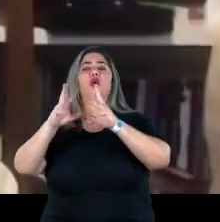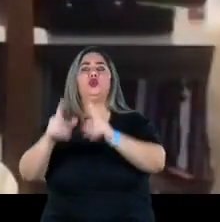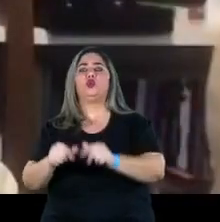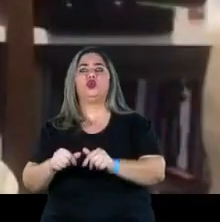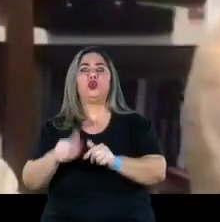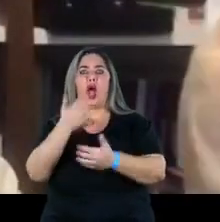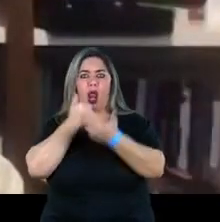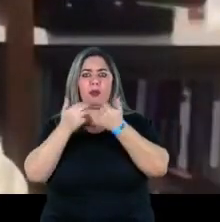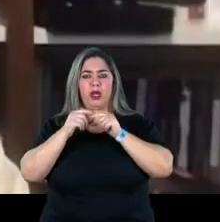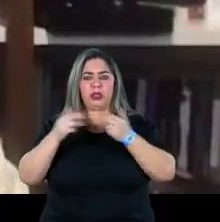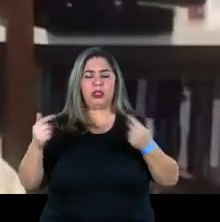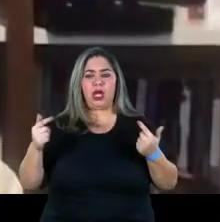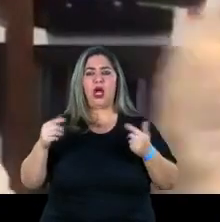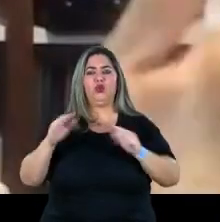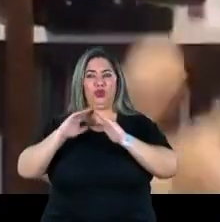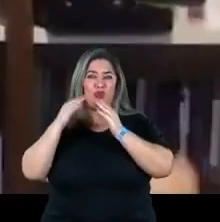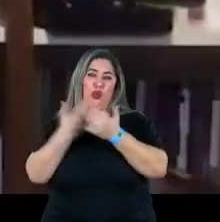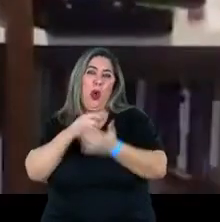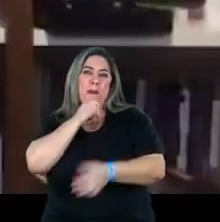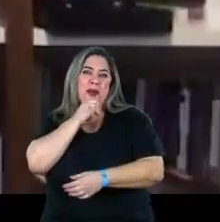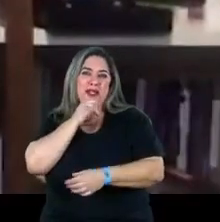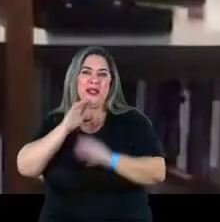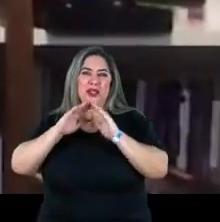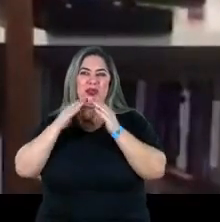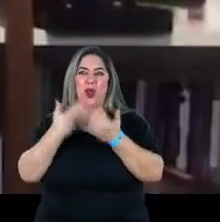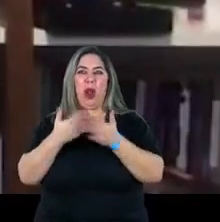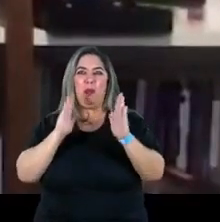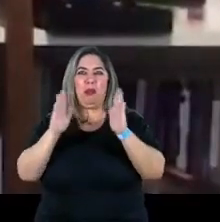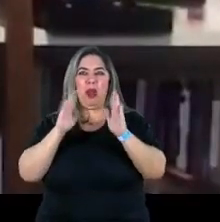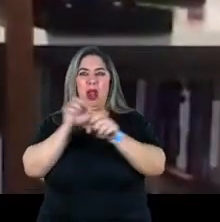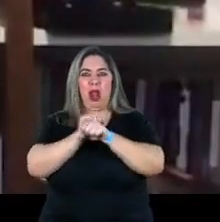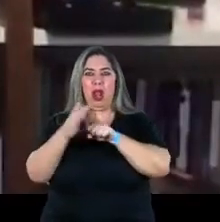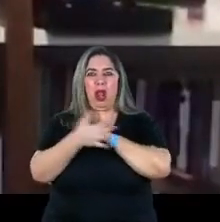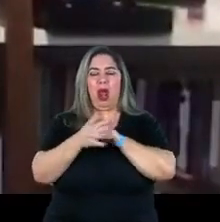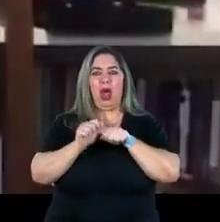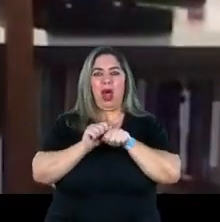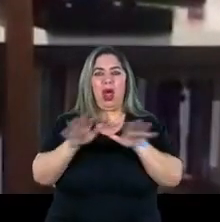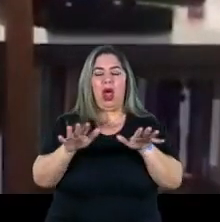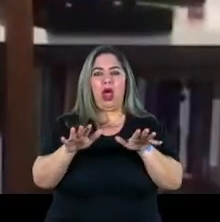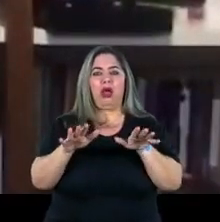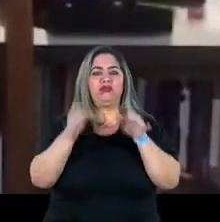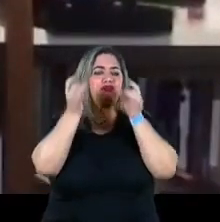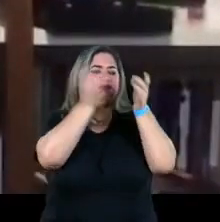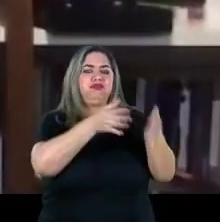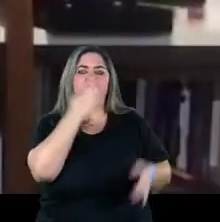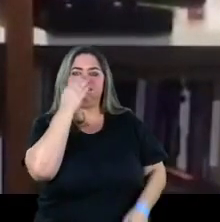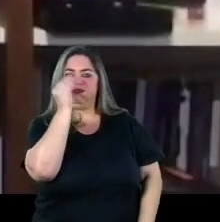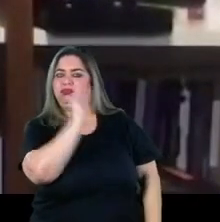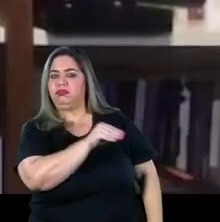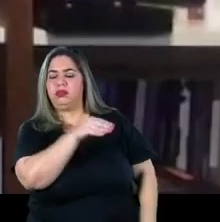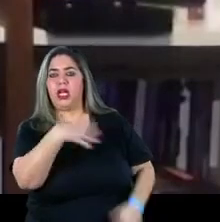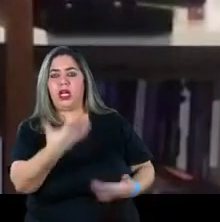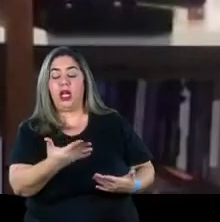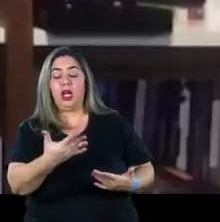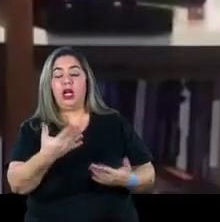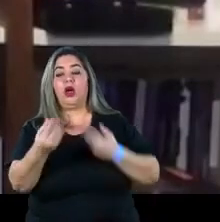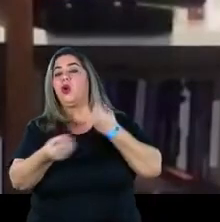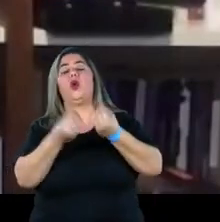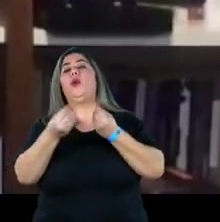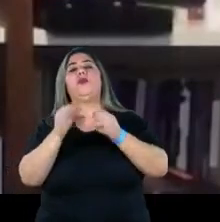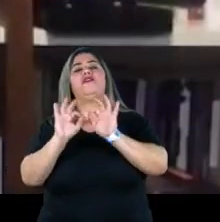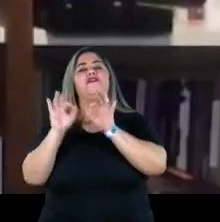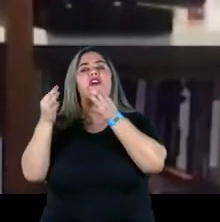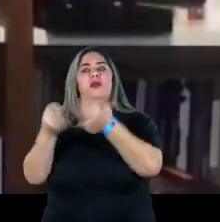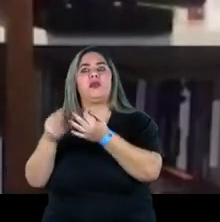questão da alimentação escolar, por exemplo, durante a pandemia foi praticamente largada de lado. Então, grande parte das